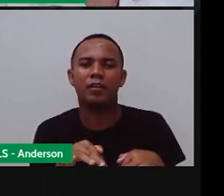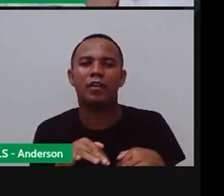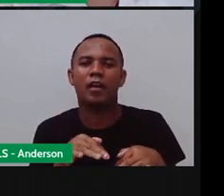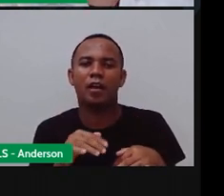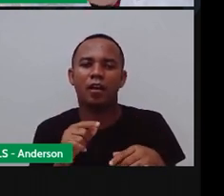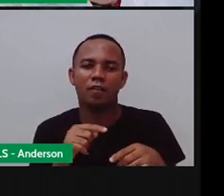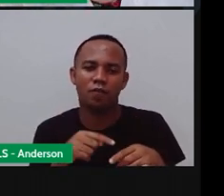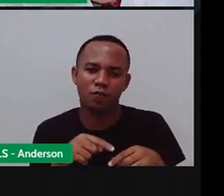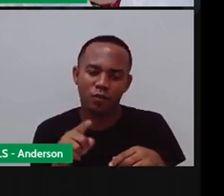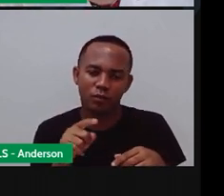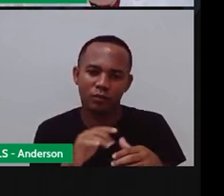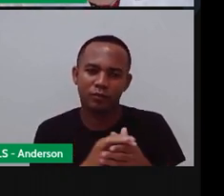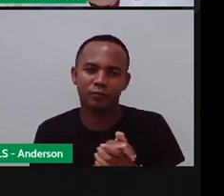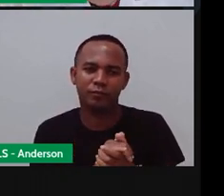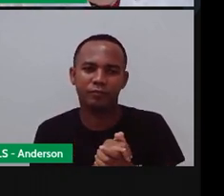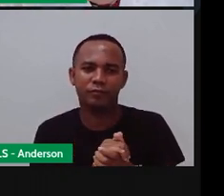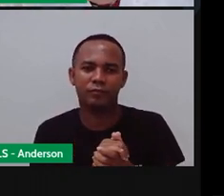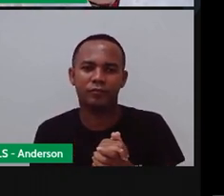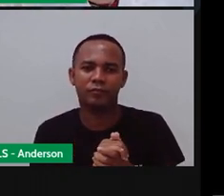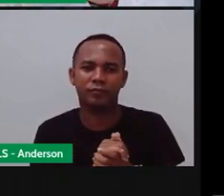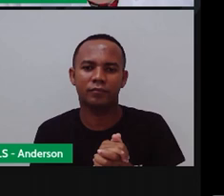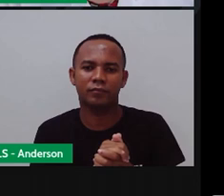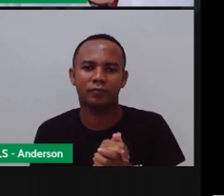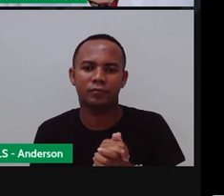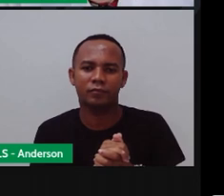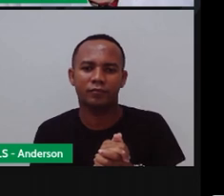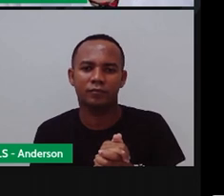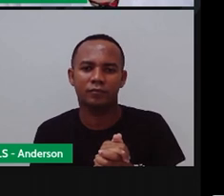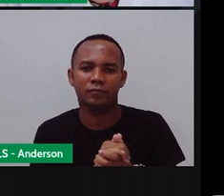no inverno a natureza é fantástica